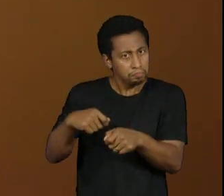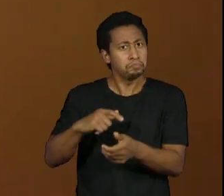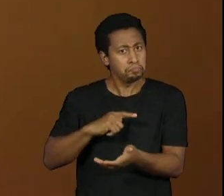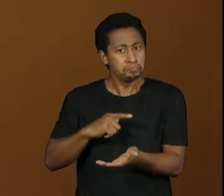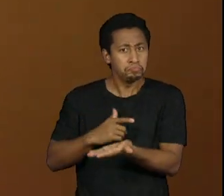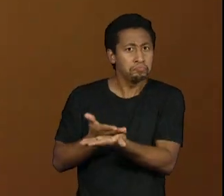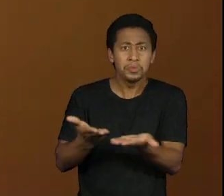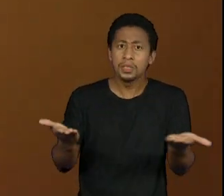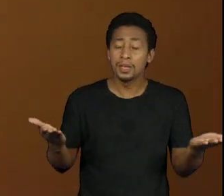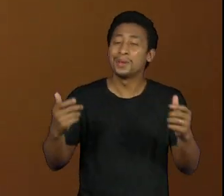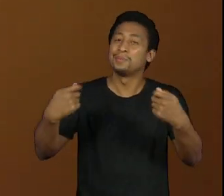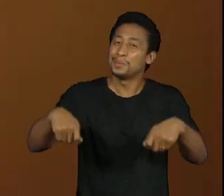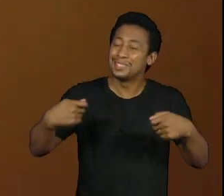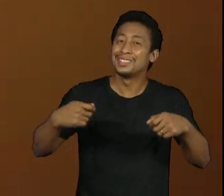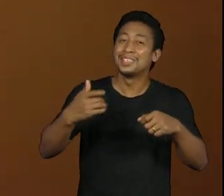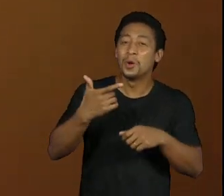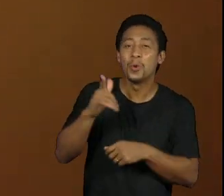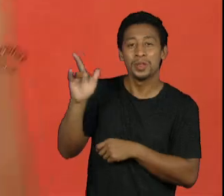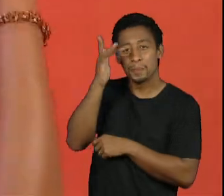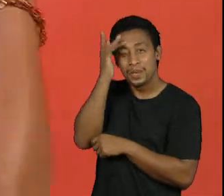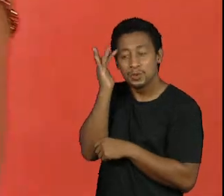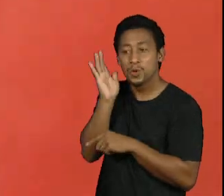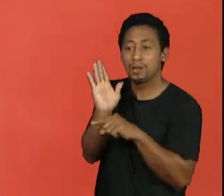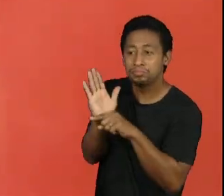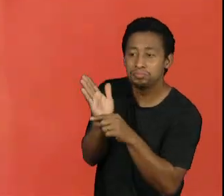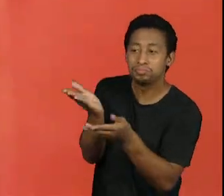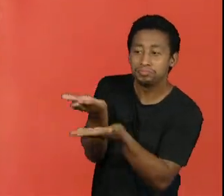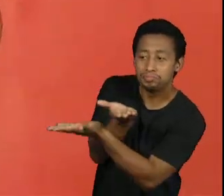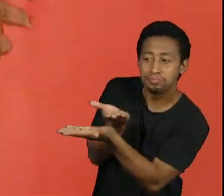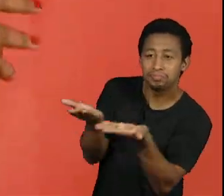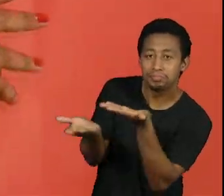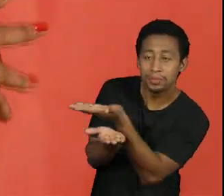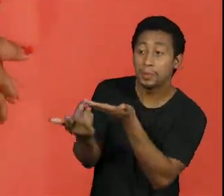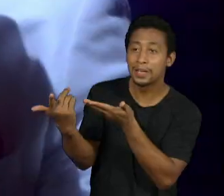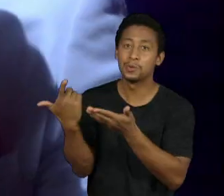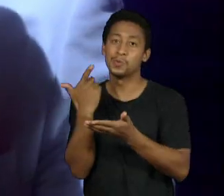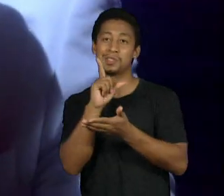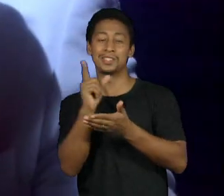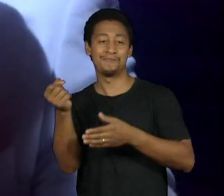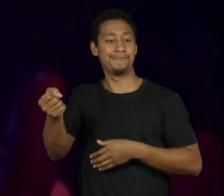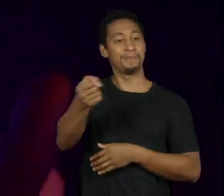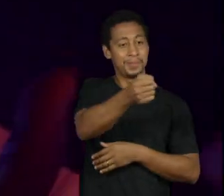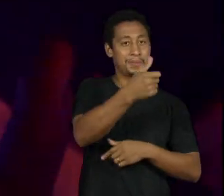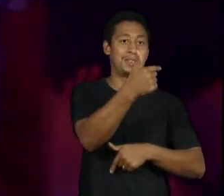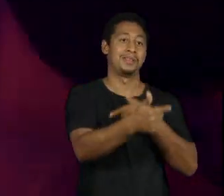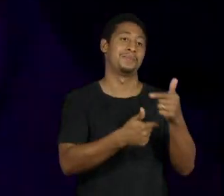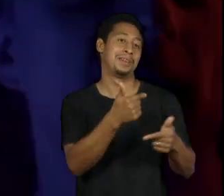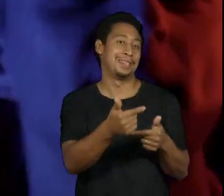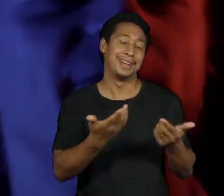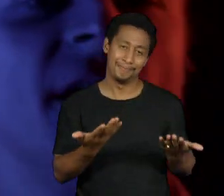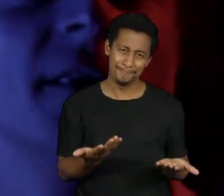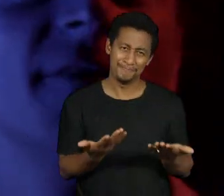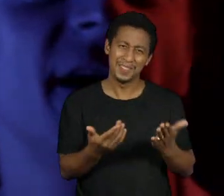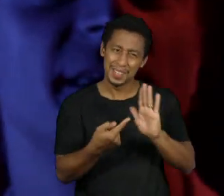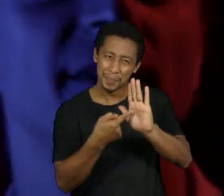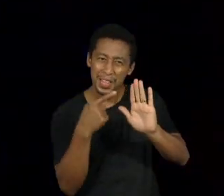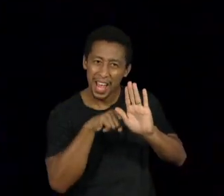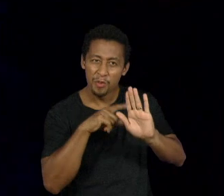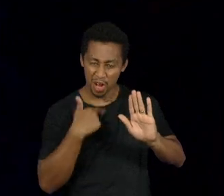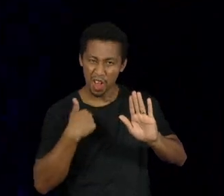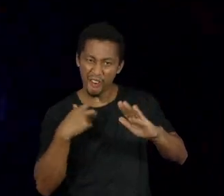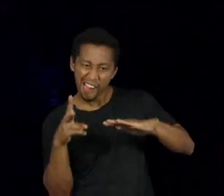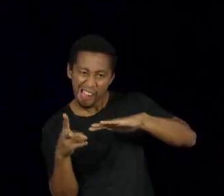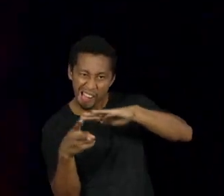foi com a proposta de trazer aquela coisa meio de hackear o sistema né então trazer toda a expertise que eu tinha